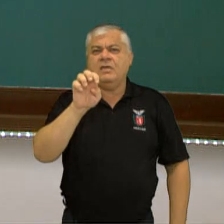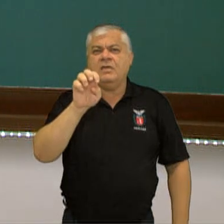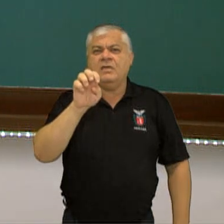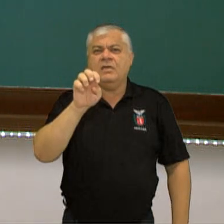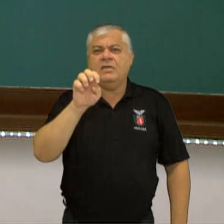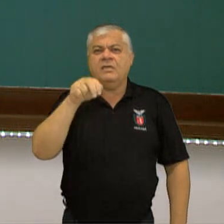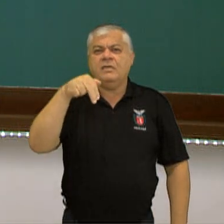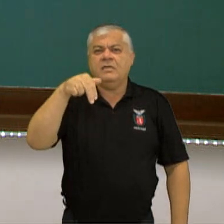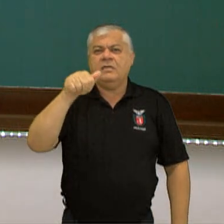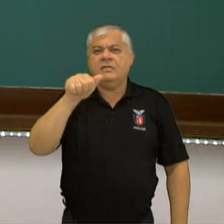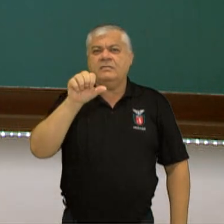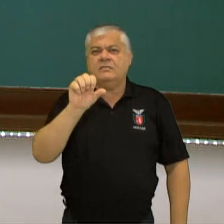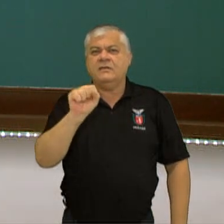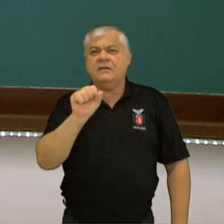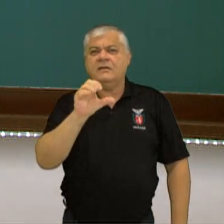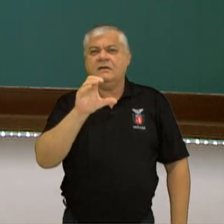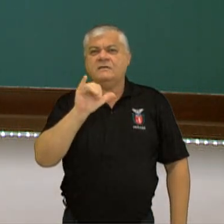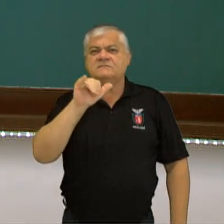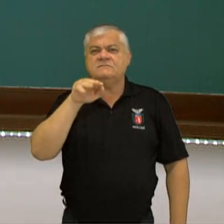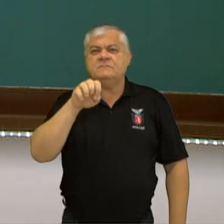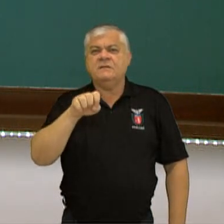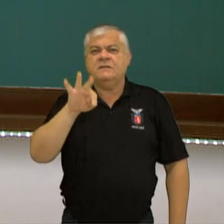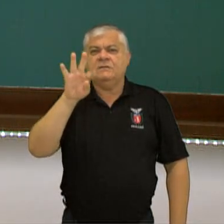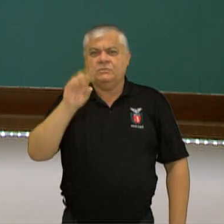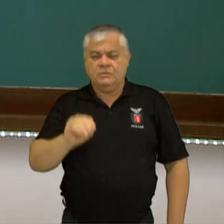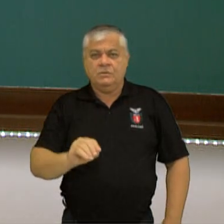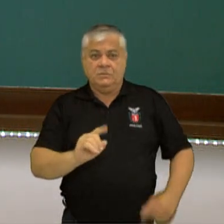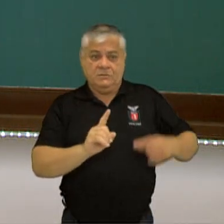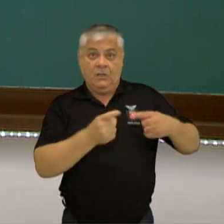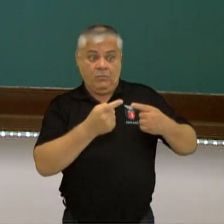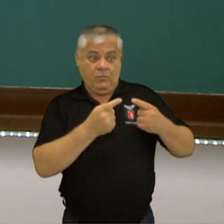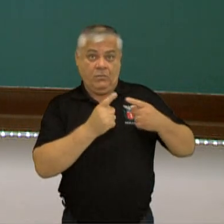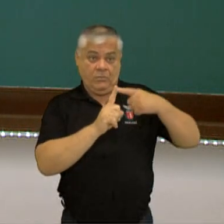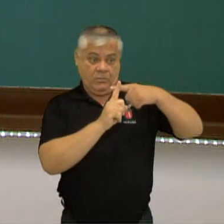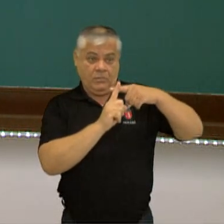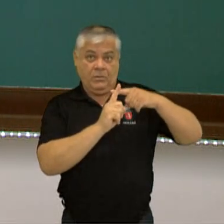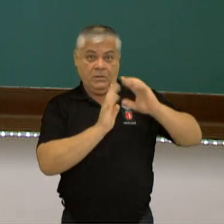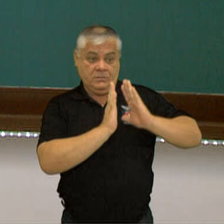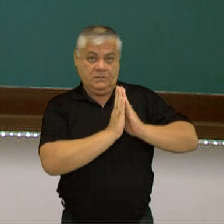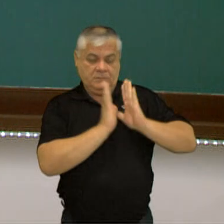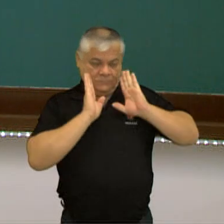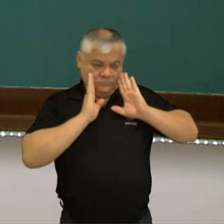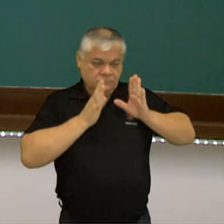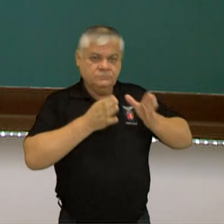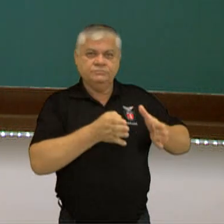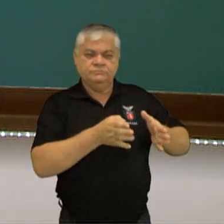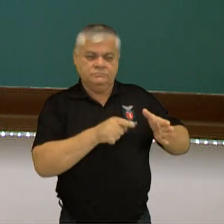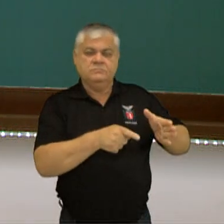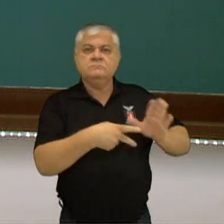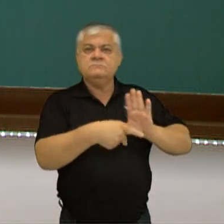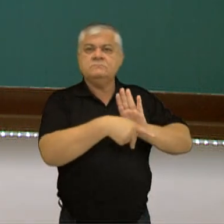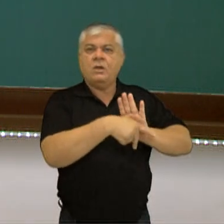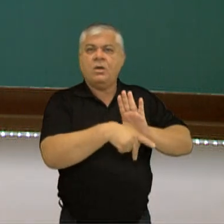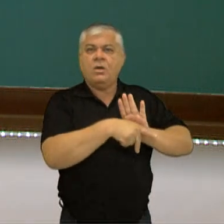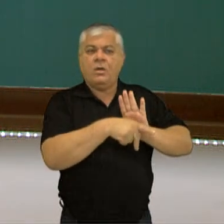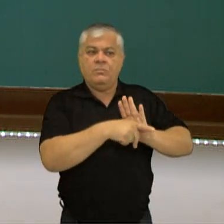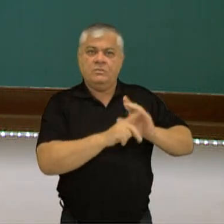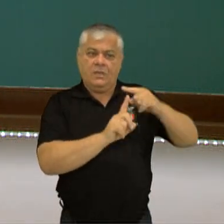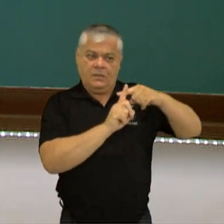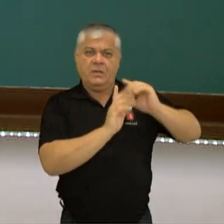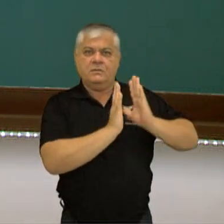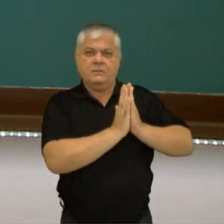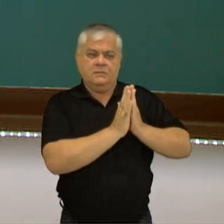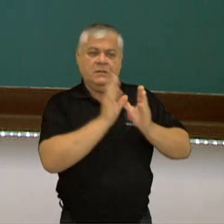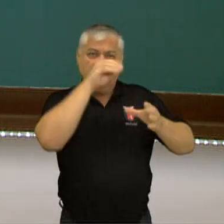A igreja, a gente sabe que até a Idade Média o teatro era voltado para as concepções da igreja,